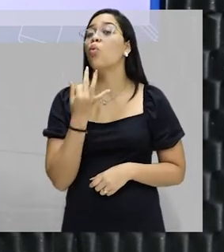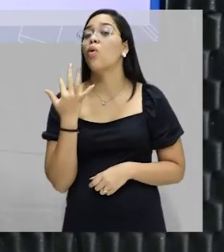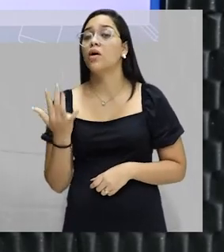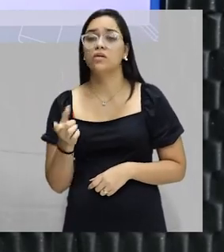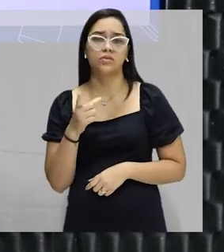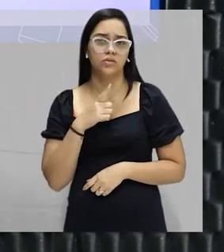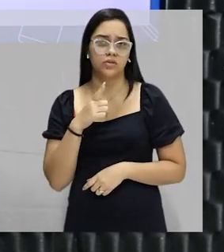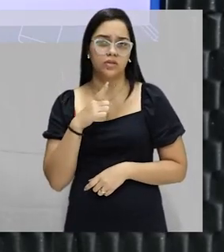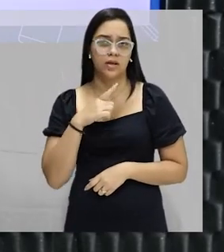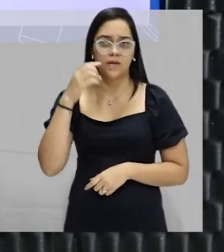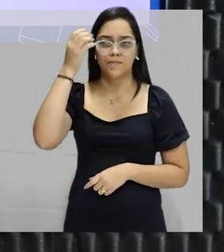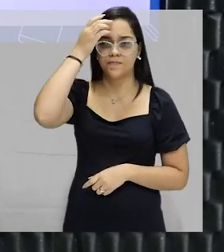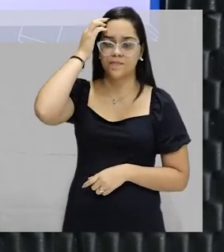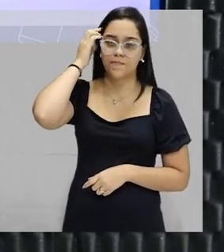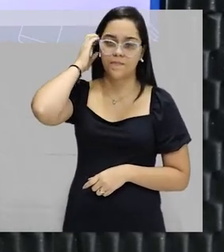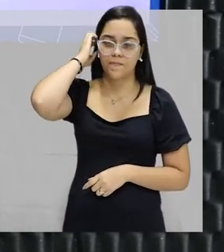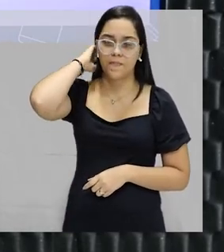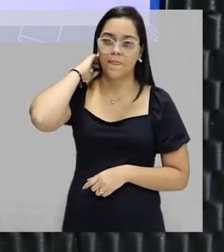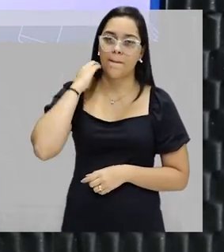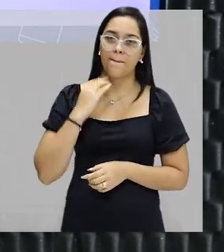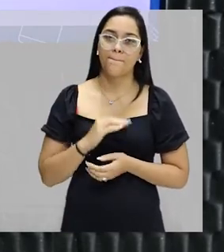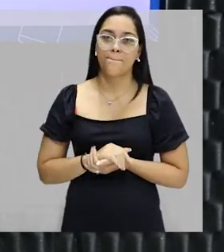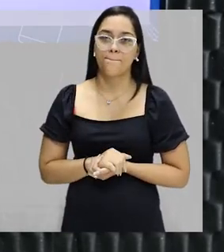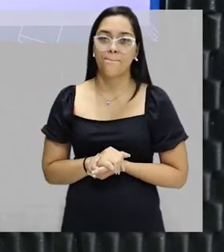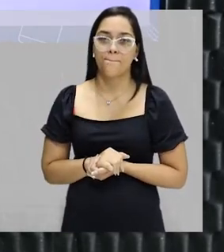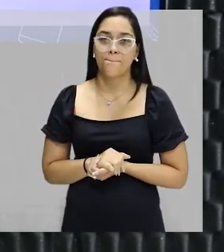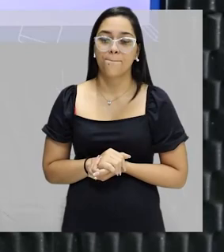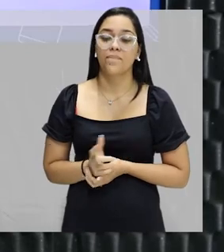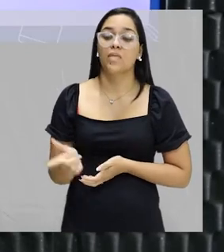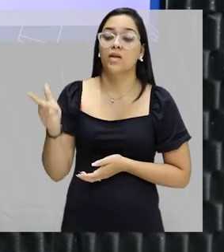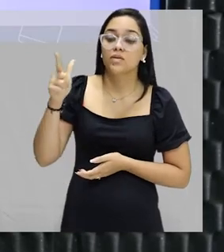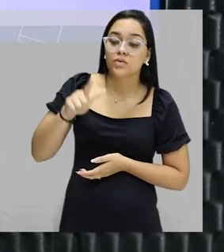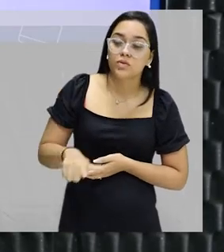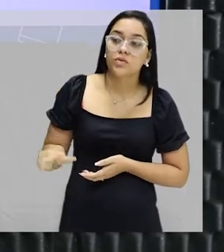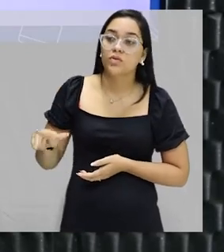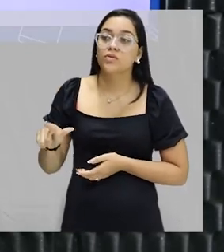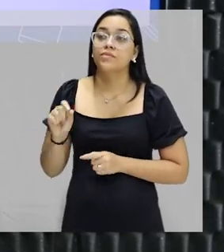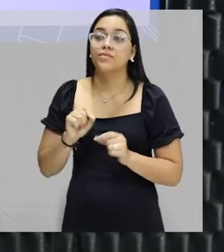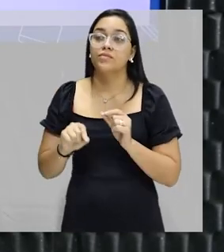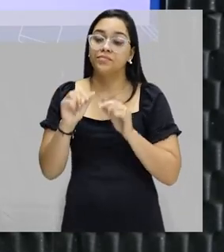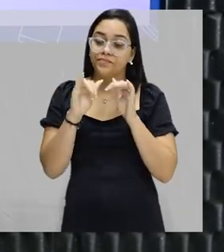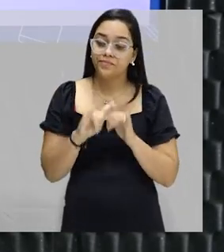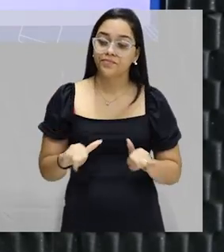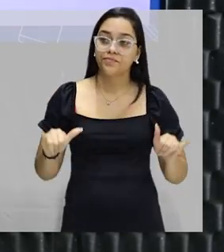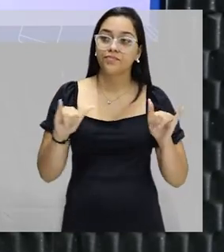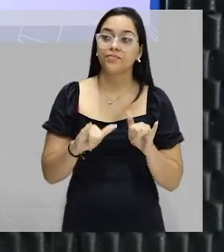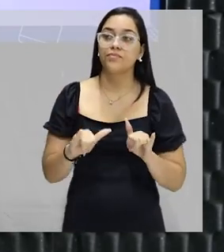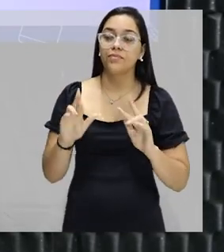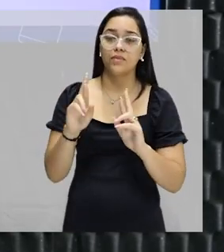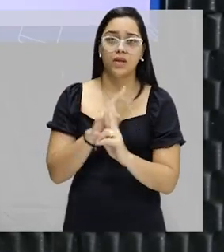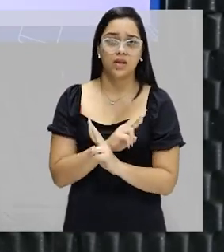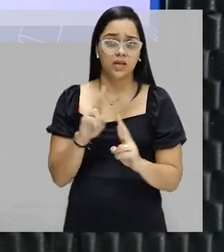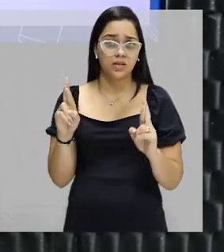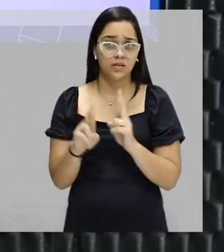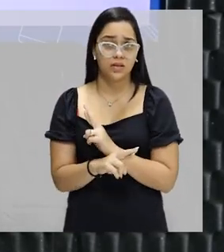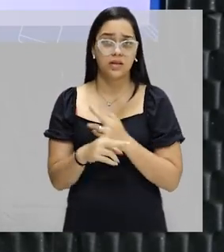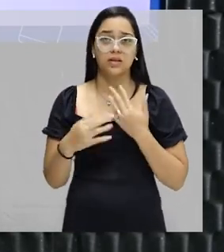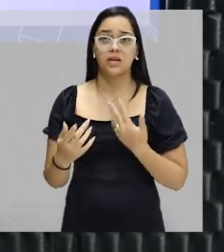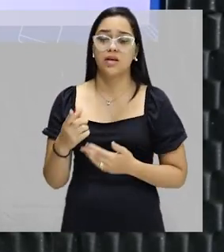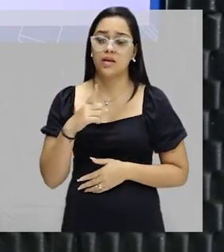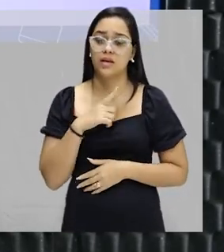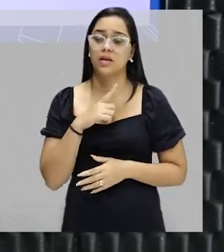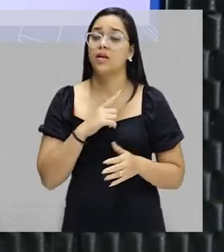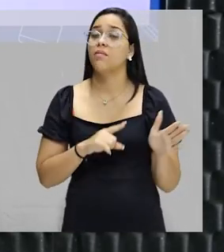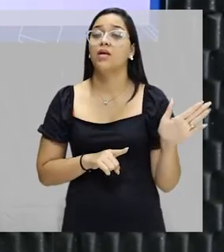conseguiria obter? Ok? Mais uma vez, informações relacionadas à